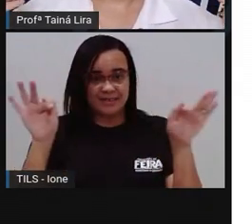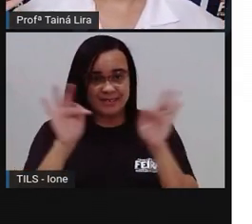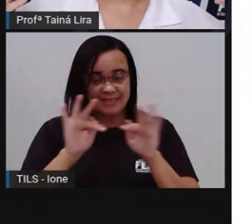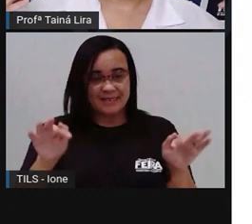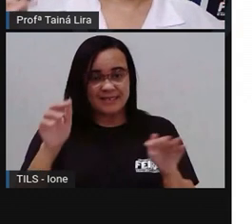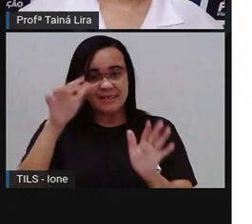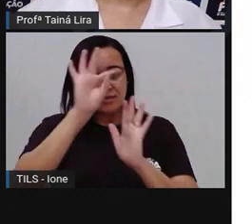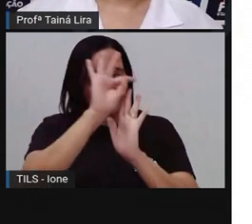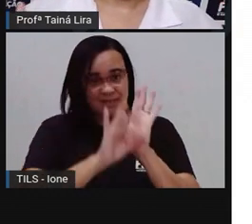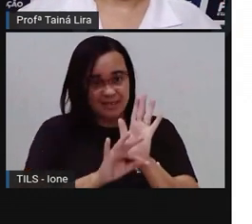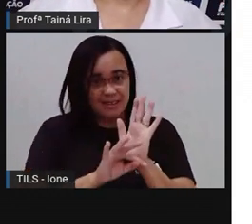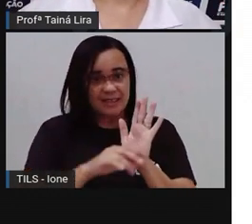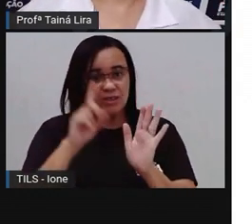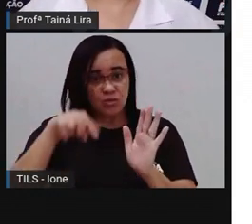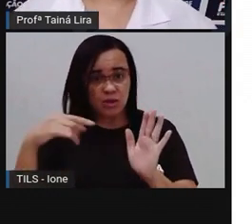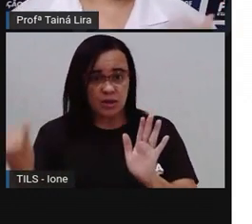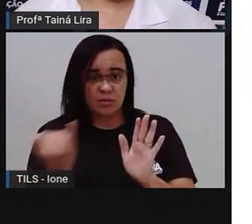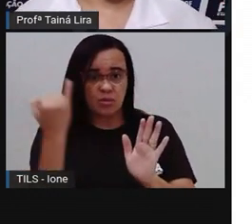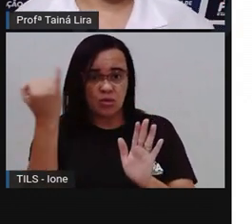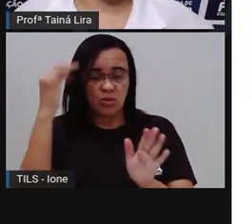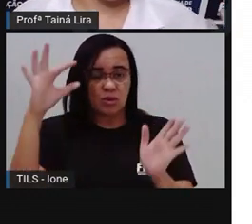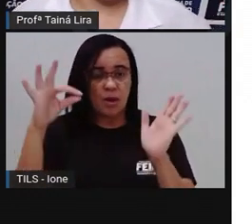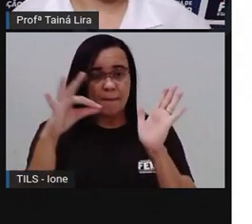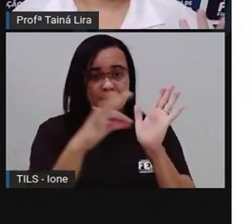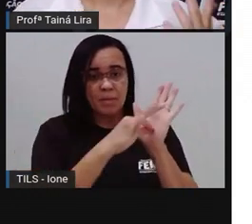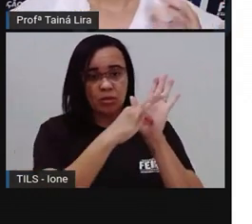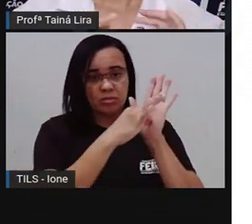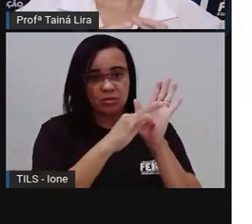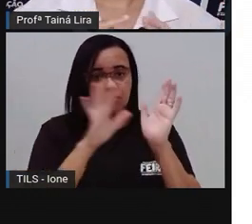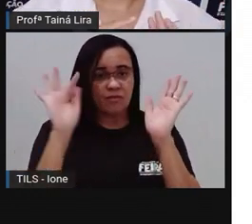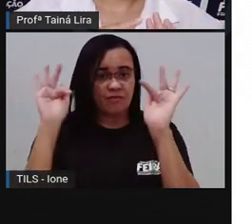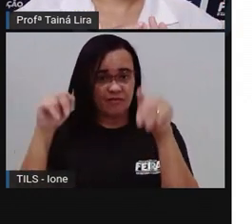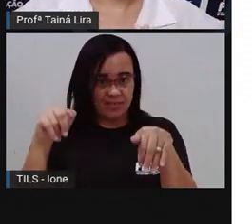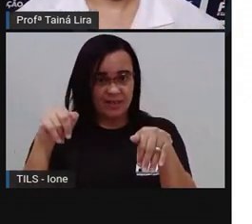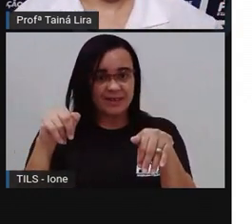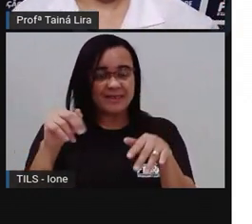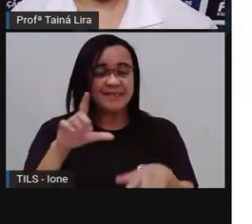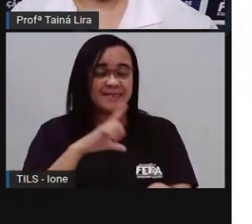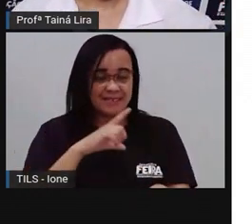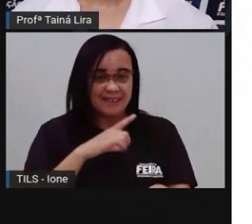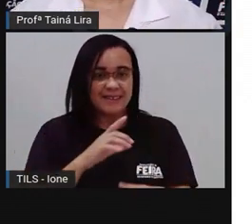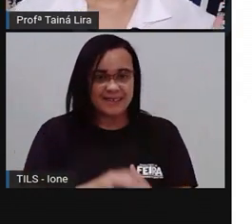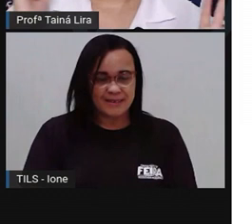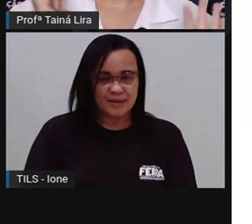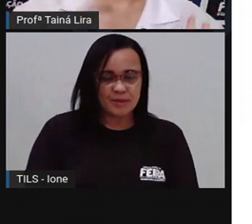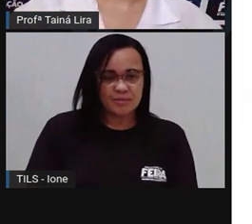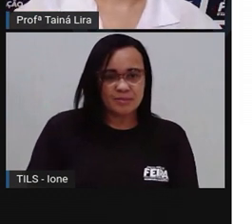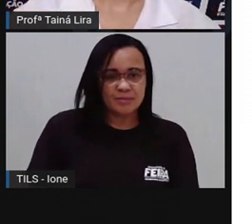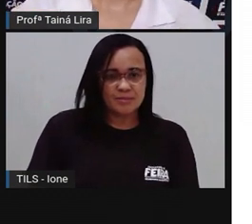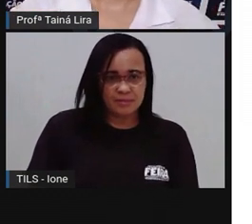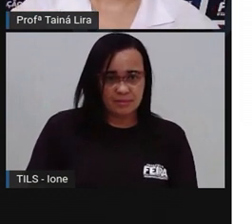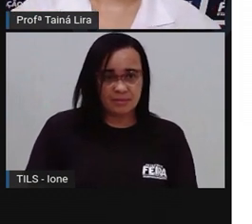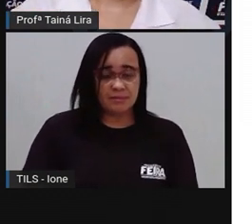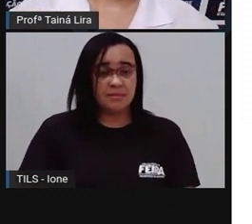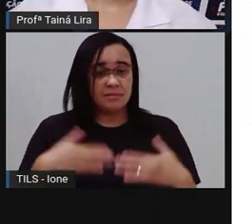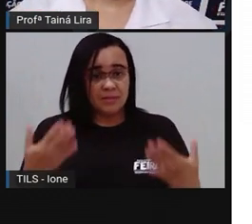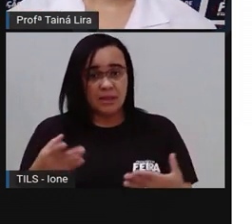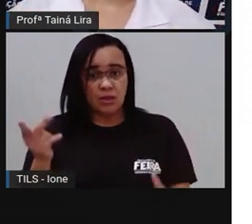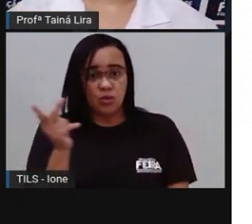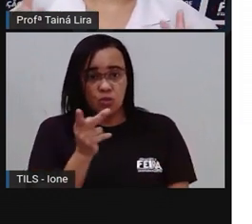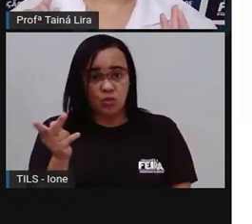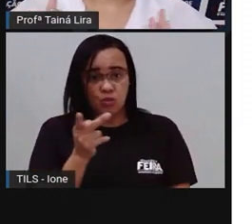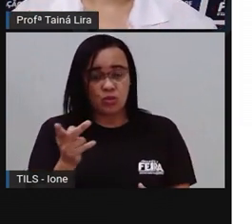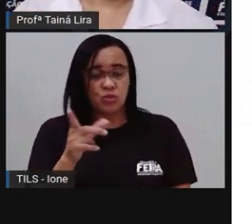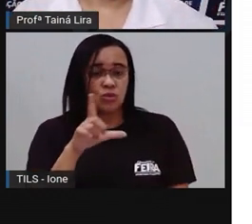utilizar ali o ponto final. Nós já vimos aí a função, né? Tanto do ponto final, quanto do ponto de